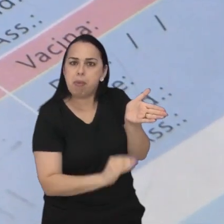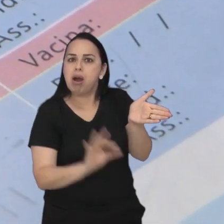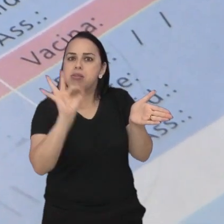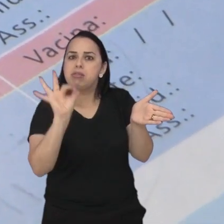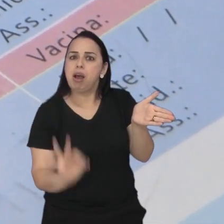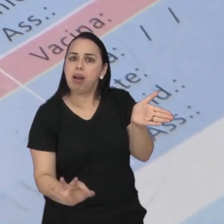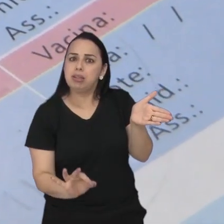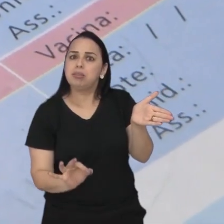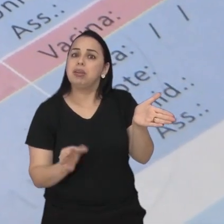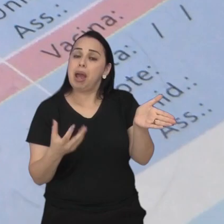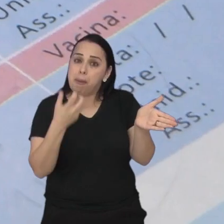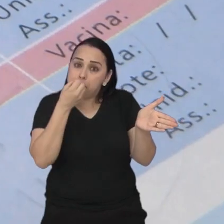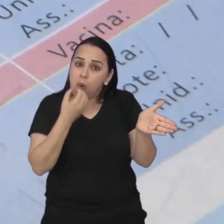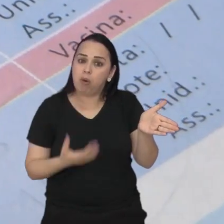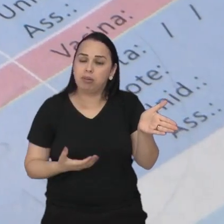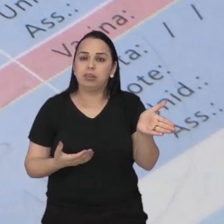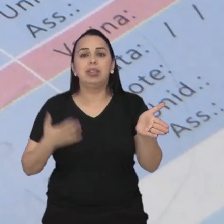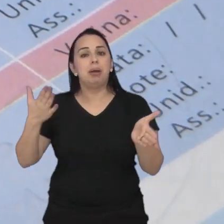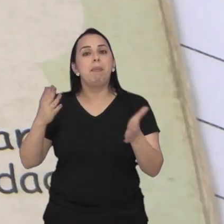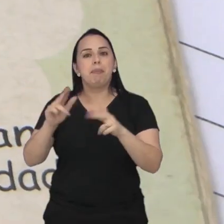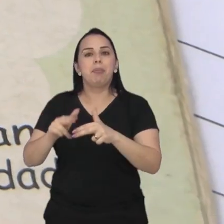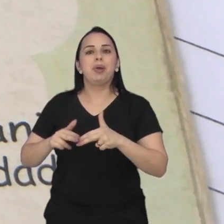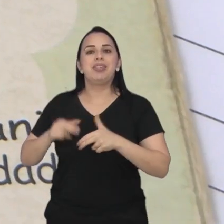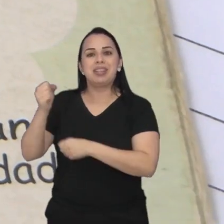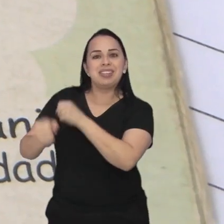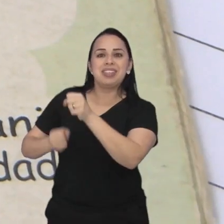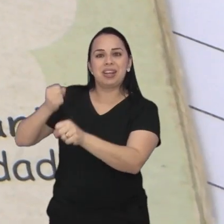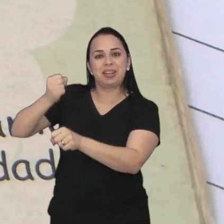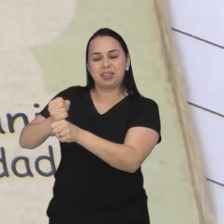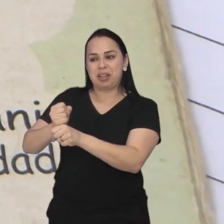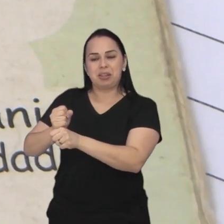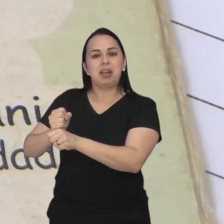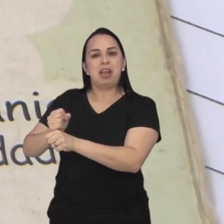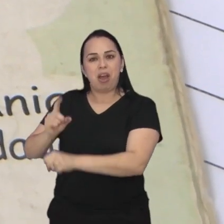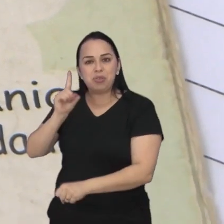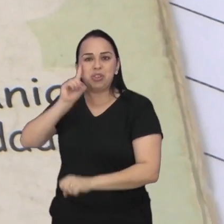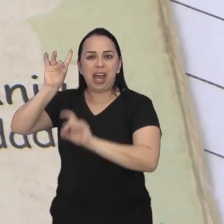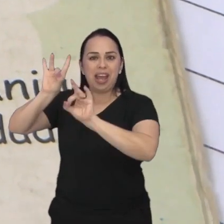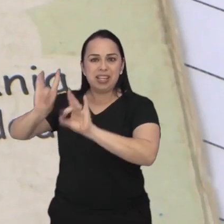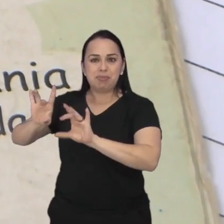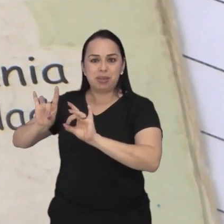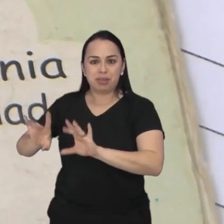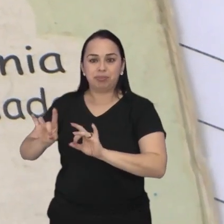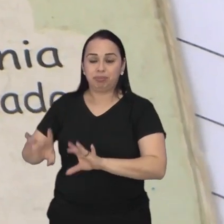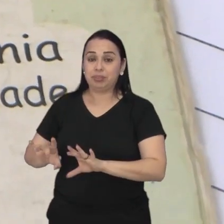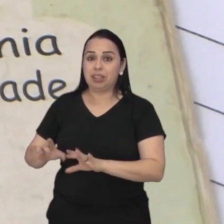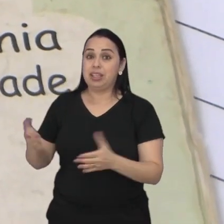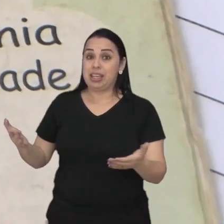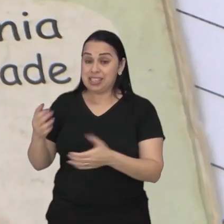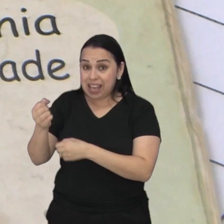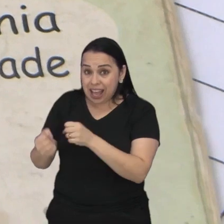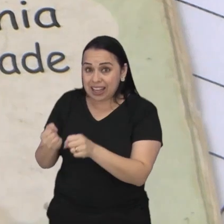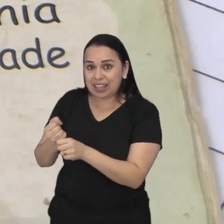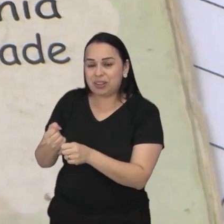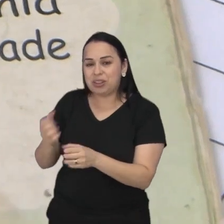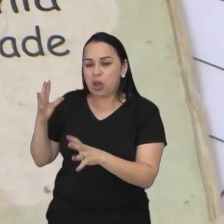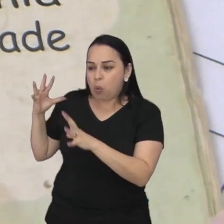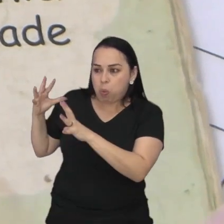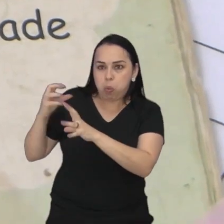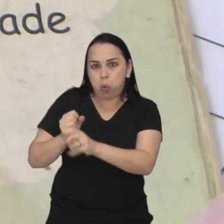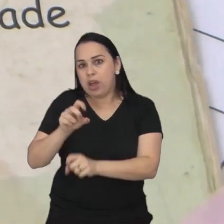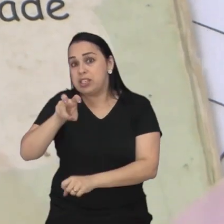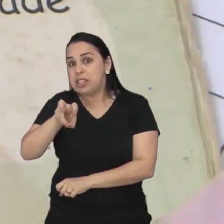vacinação atualizada este ano esta data ganhou ainda mais força já que em 2023